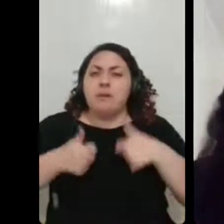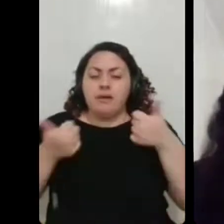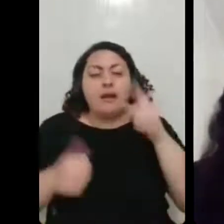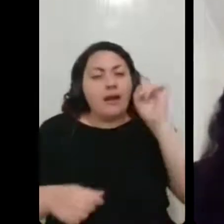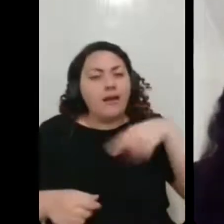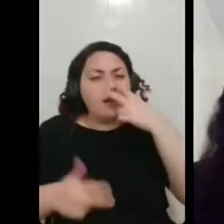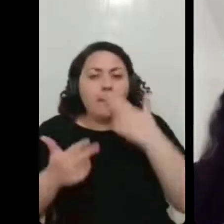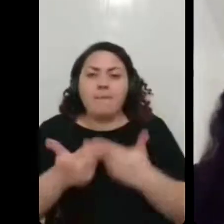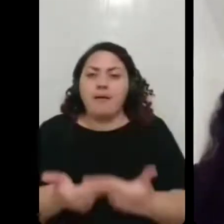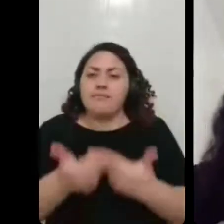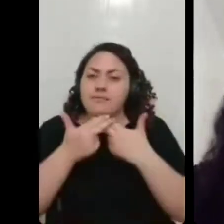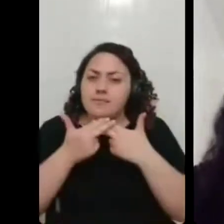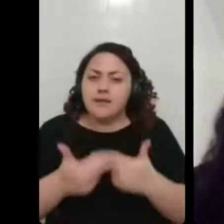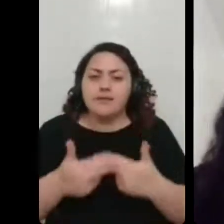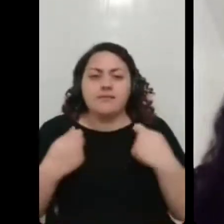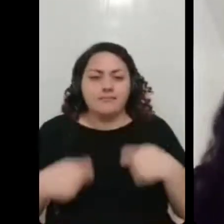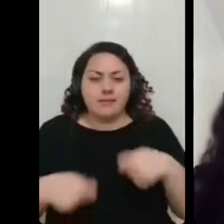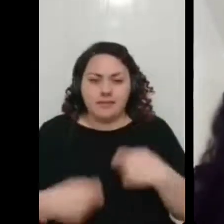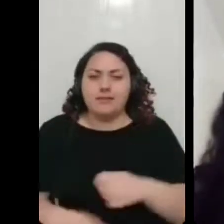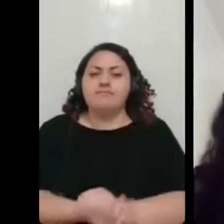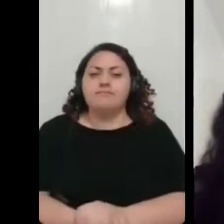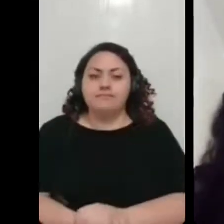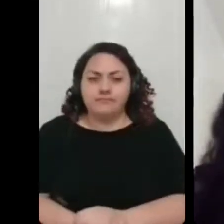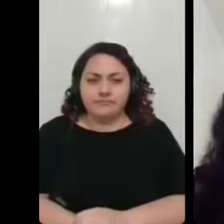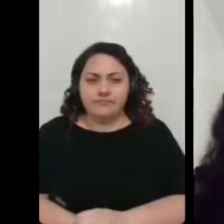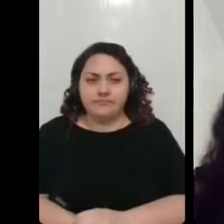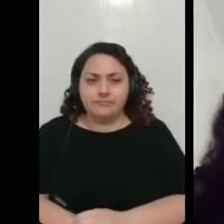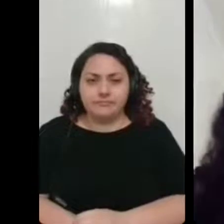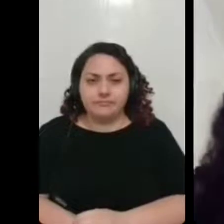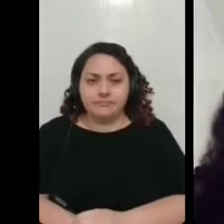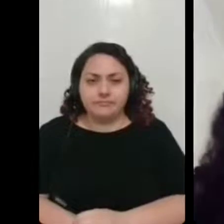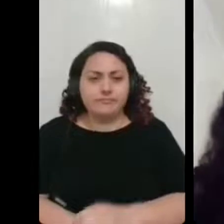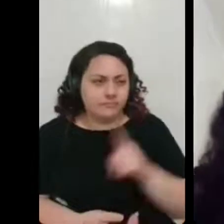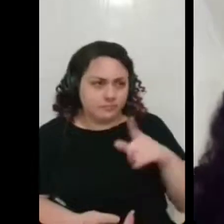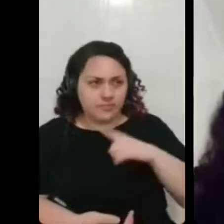paciência. Mas, então, você é picada de cabelo, então?